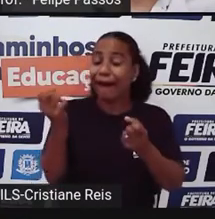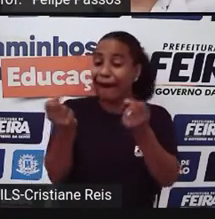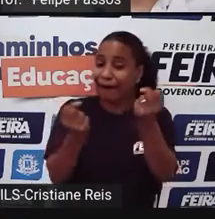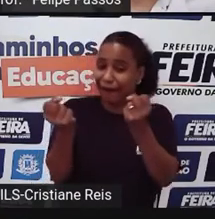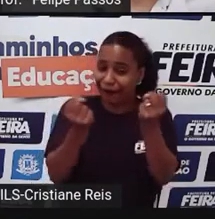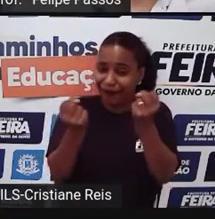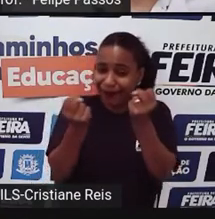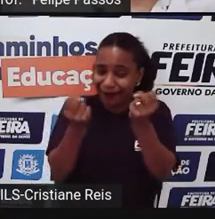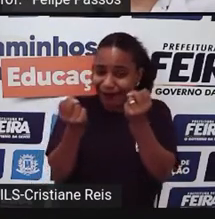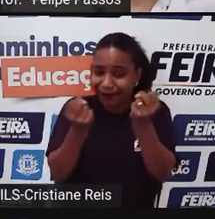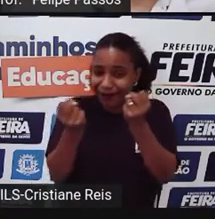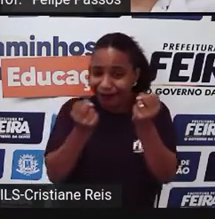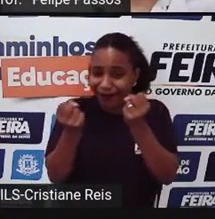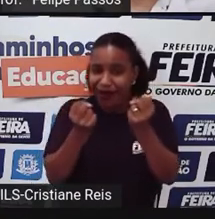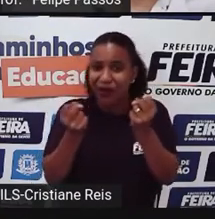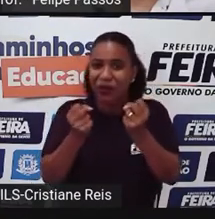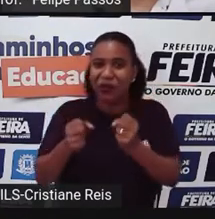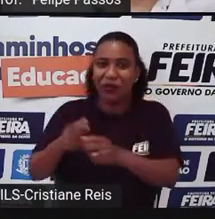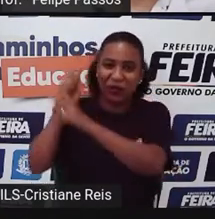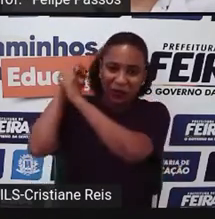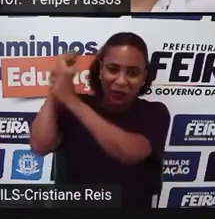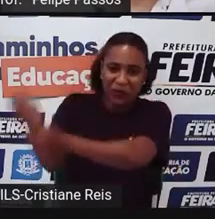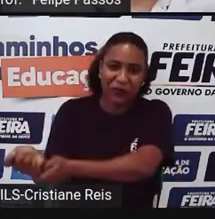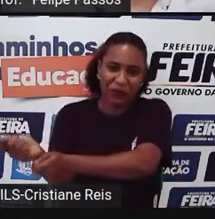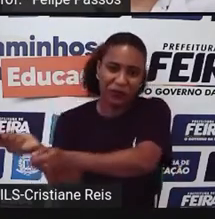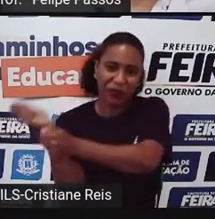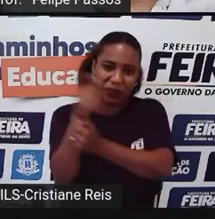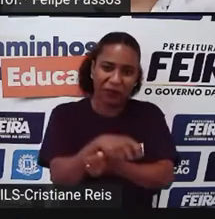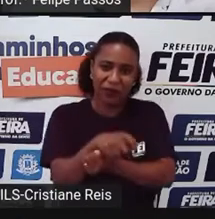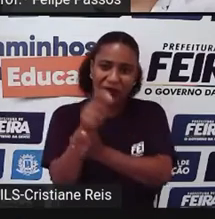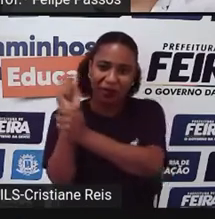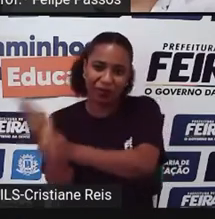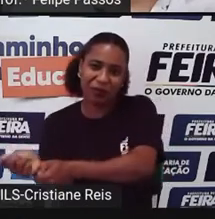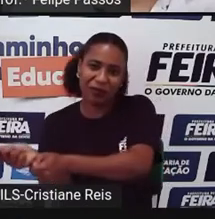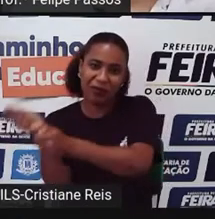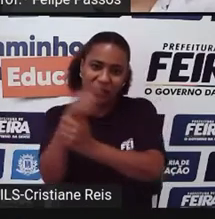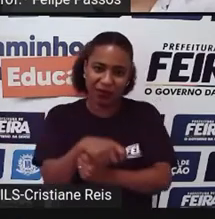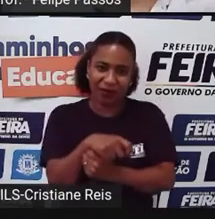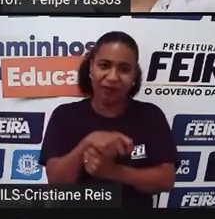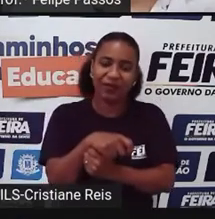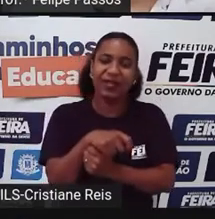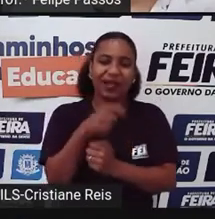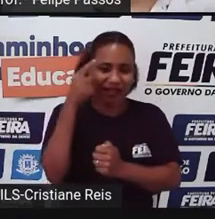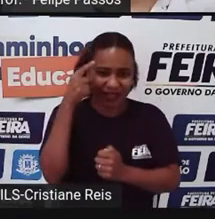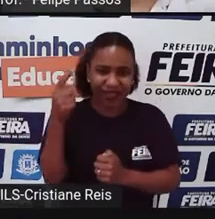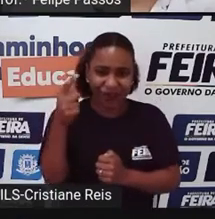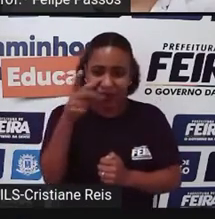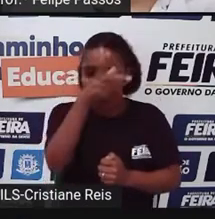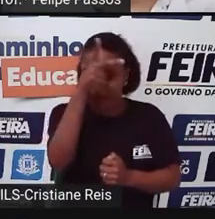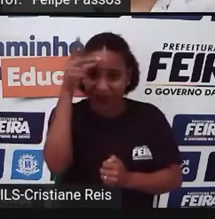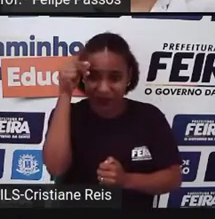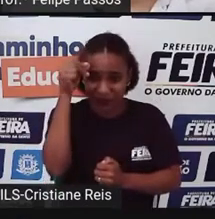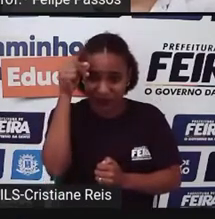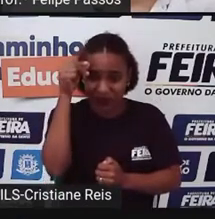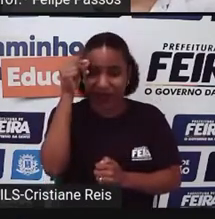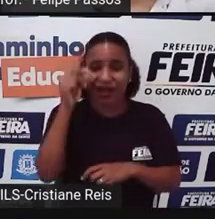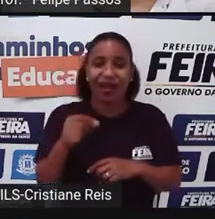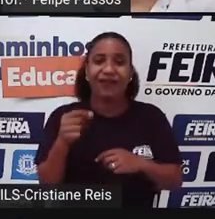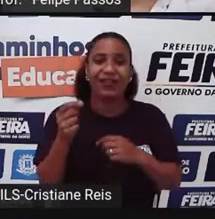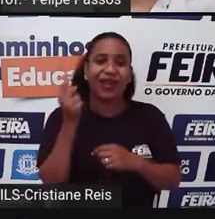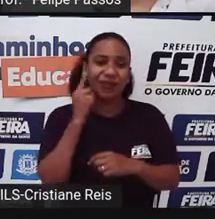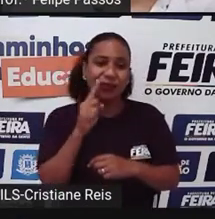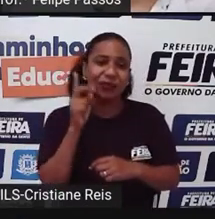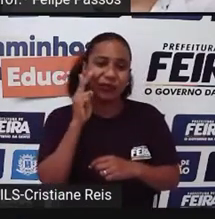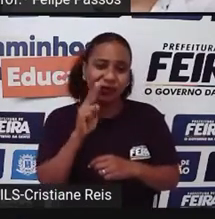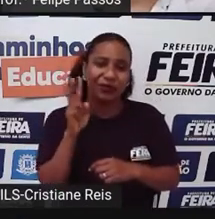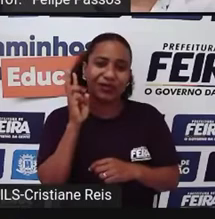Jogando lá dentro E ficavam Três dias na prefeitura Se ninguém fosse buscar Eles eram sacrificados Mesmo que estivessem Em bom estado